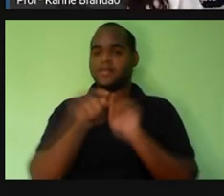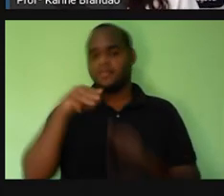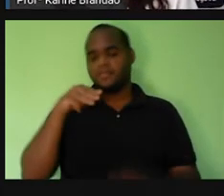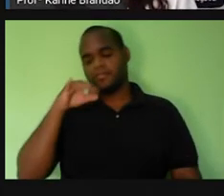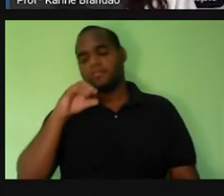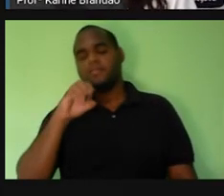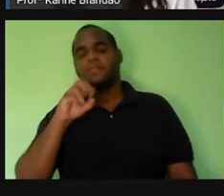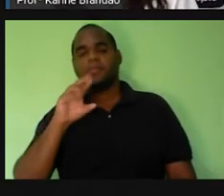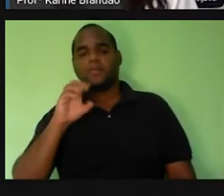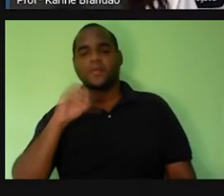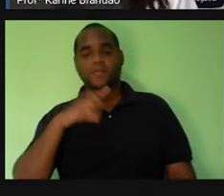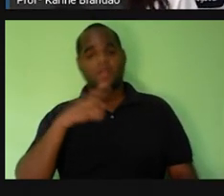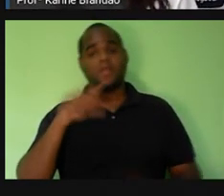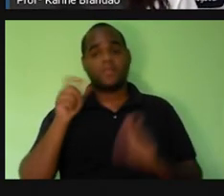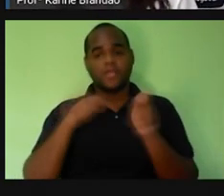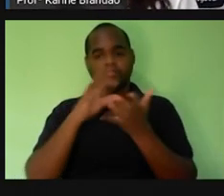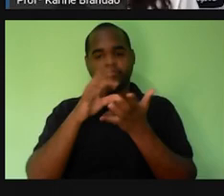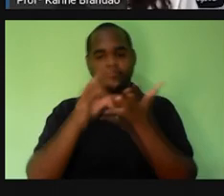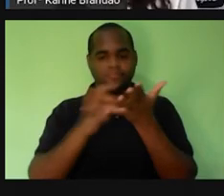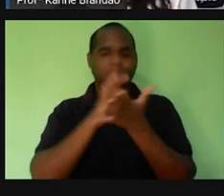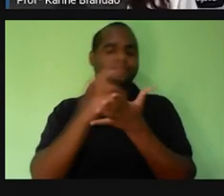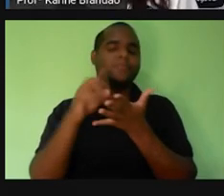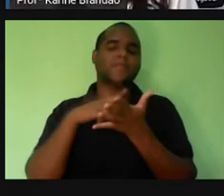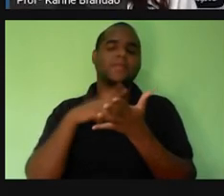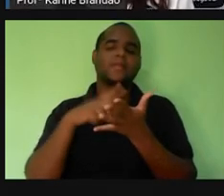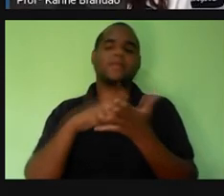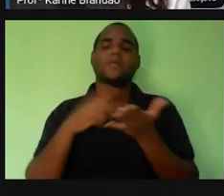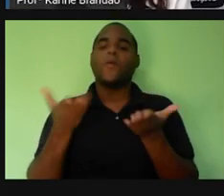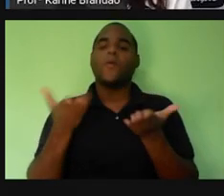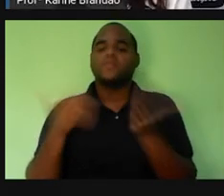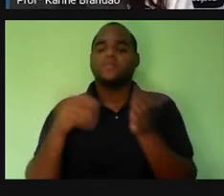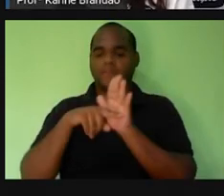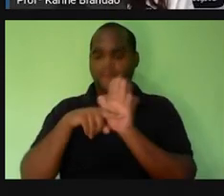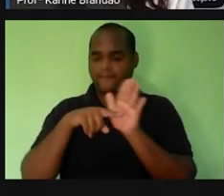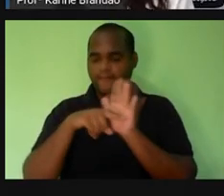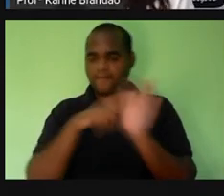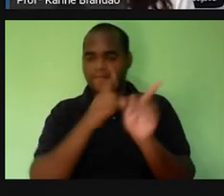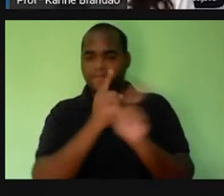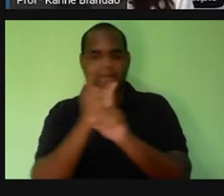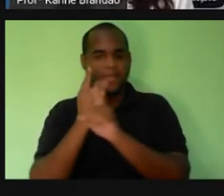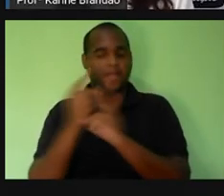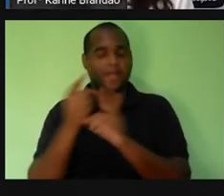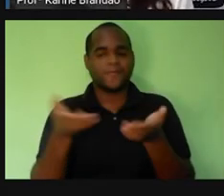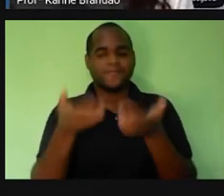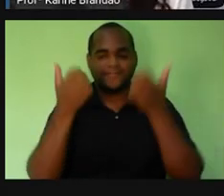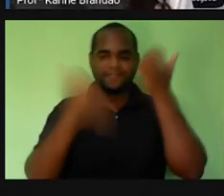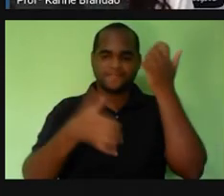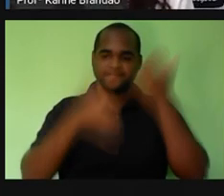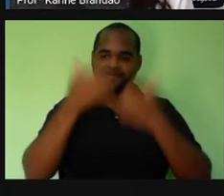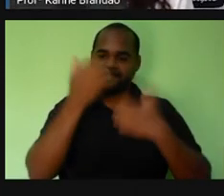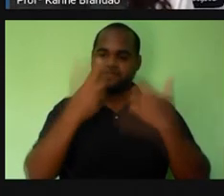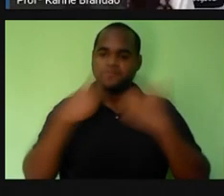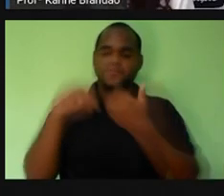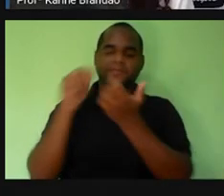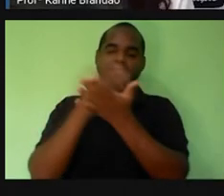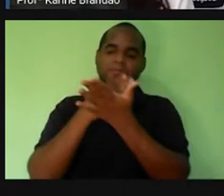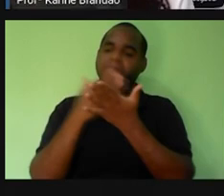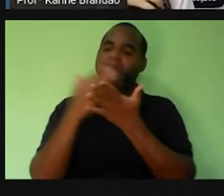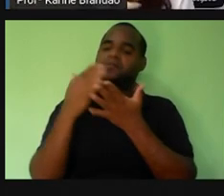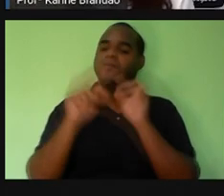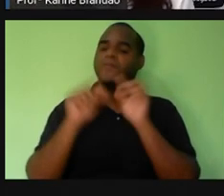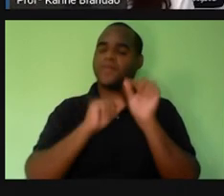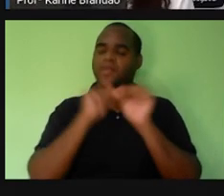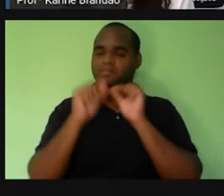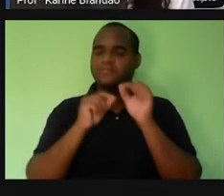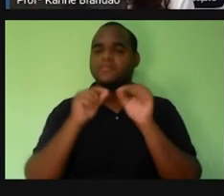seria a célula, do menor. E a gente vai ver, ao longo dessa aula, e a gente já começou a ver, não é verdade?